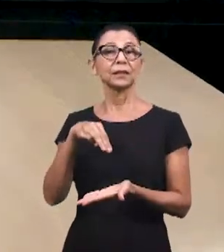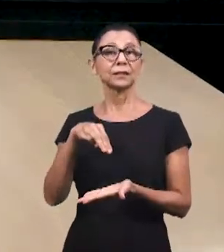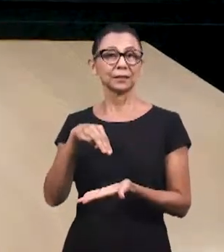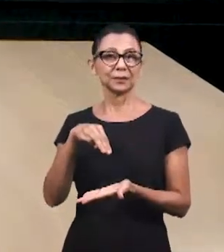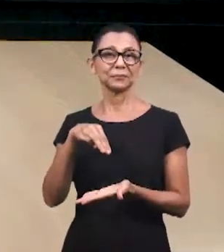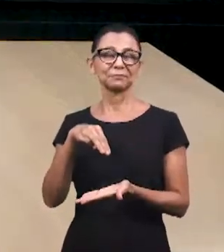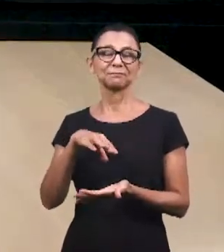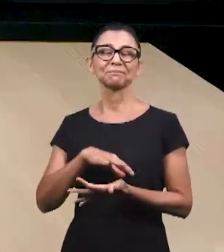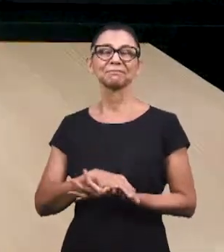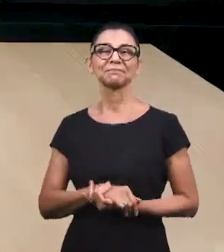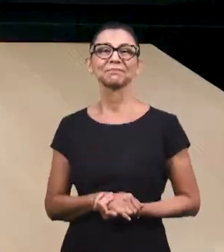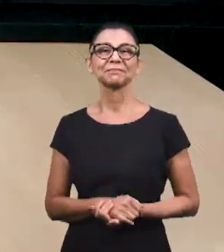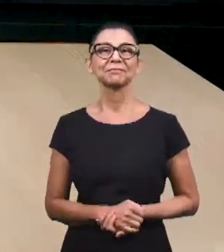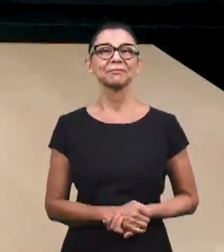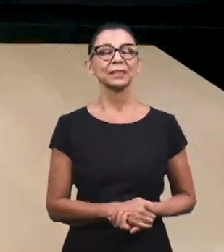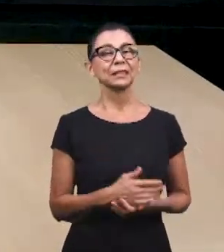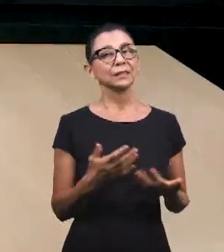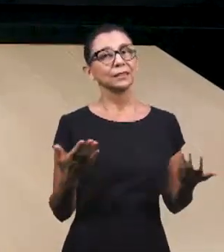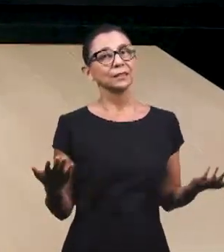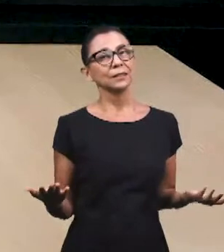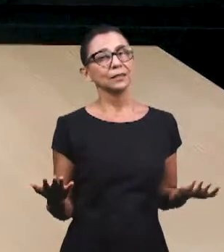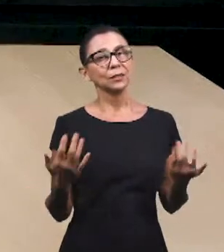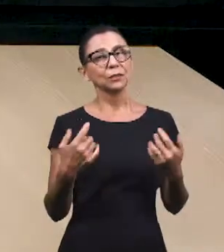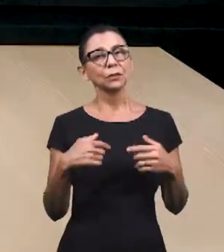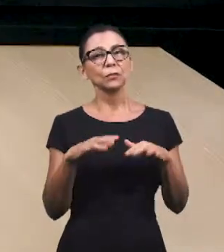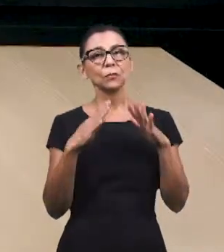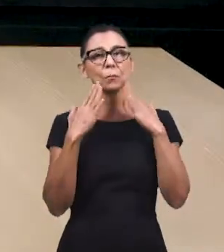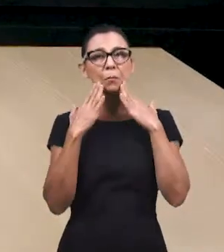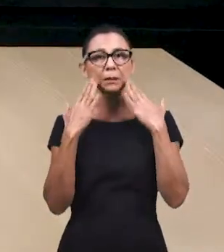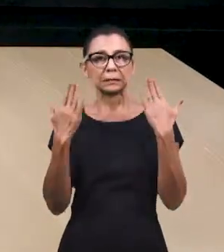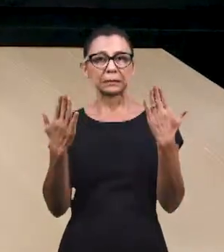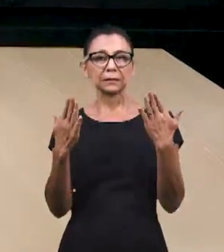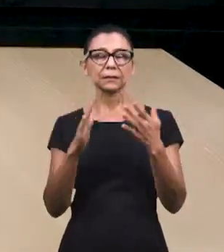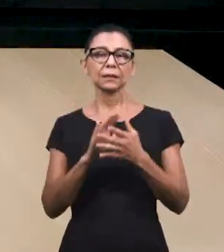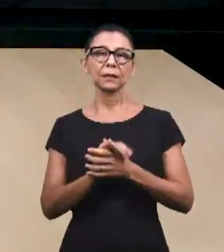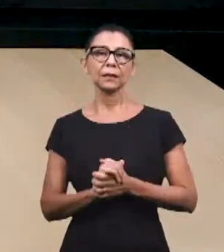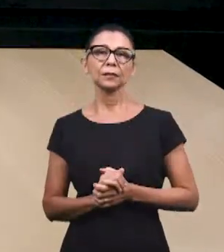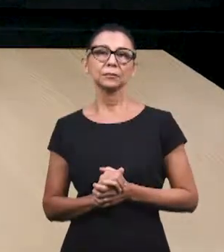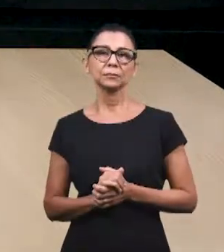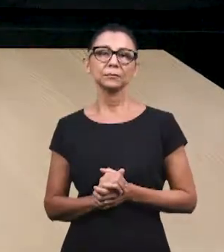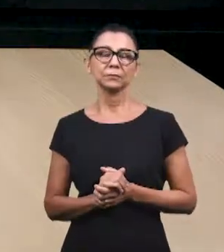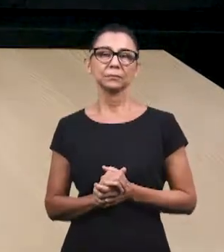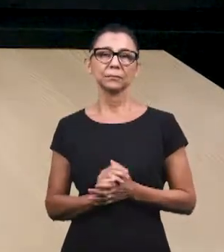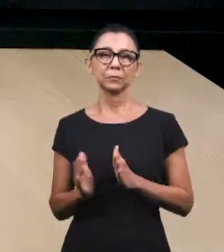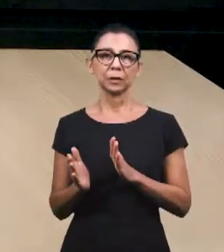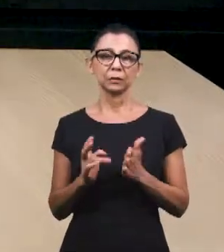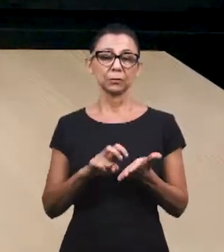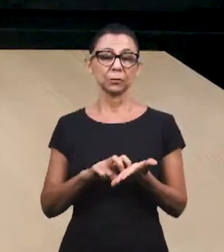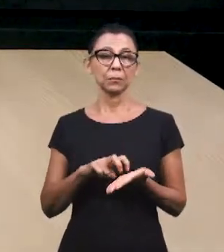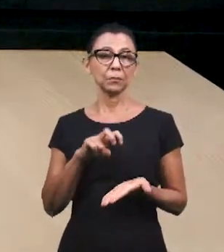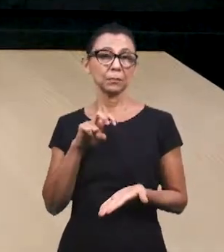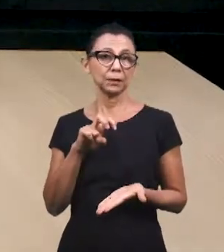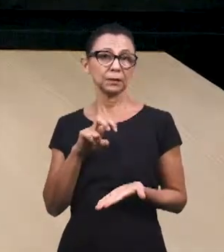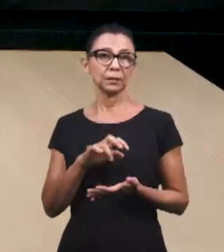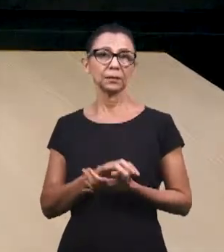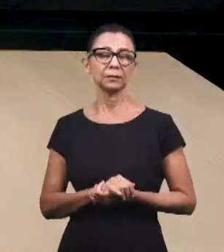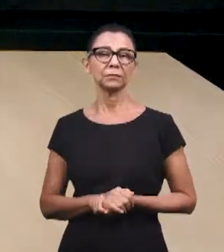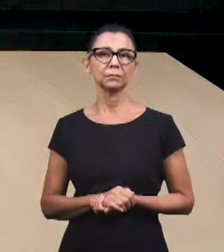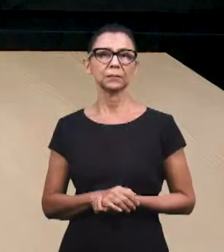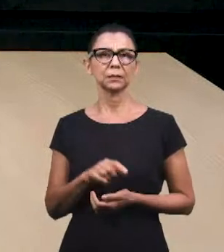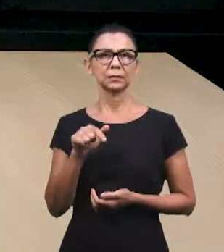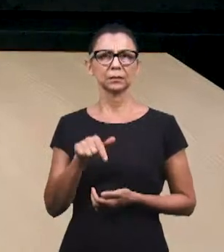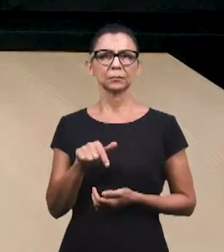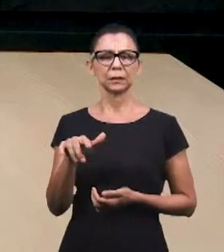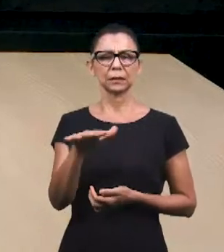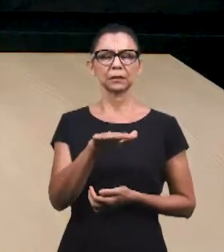E nós estamos mais uma vez transmitindo hoje, nesta parte da manhã, a partir daqui da nossa sala